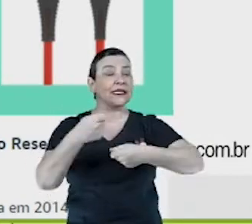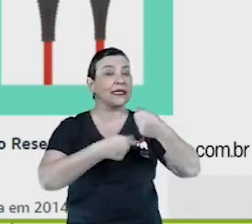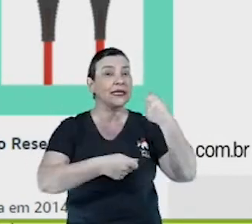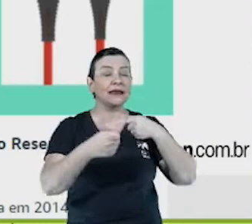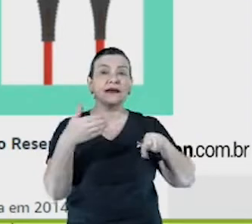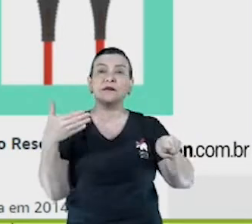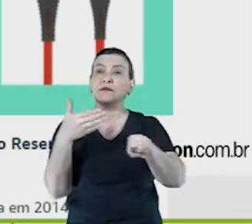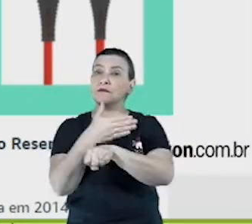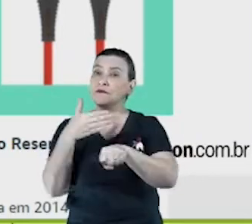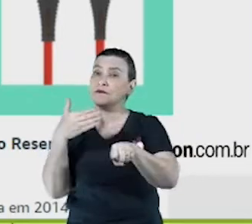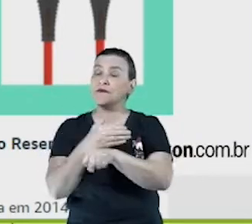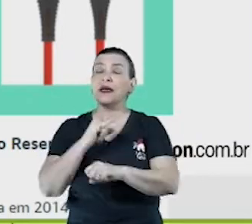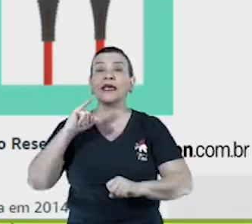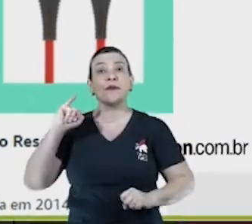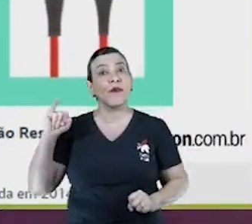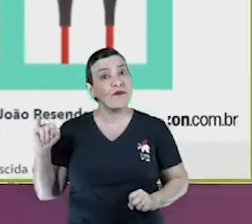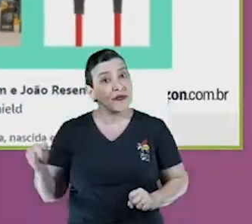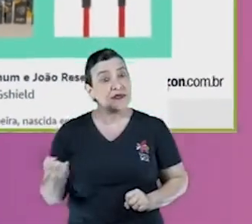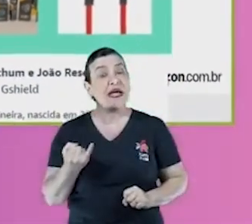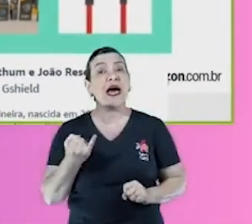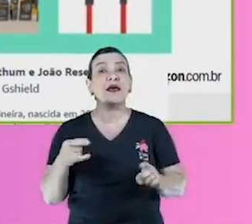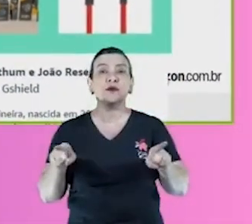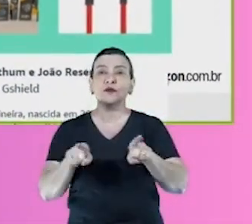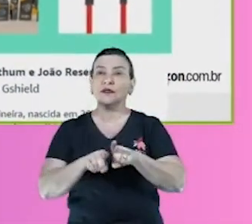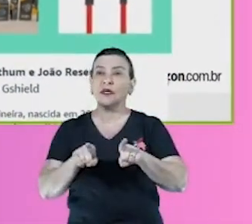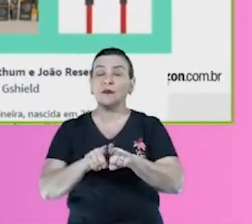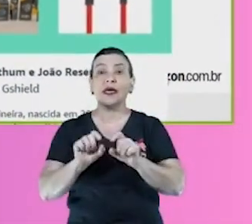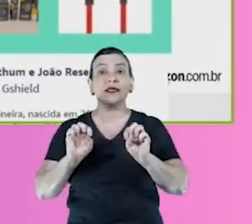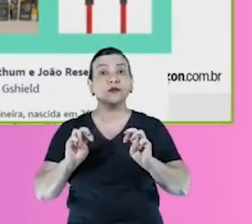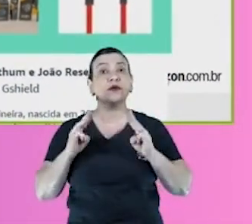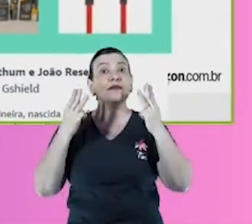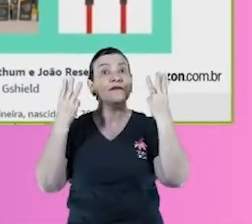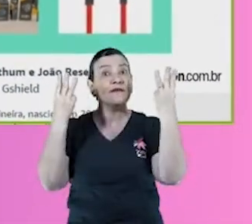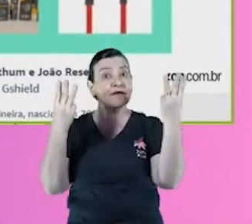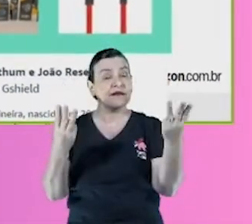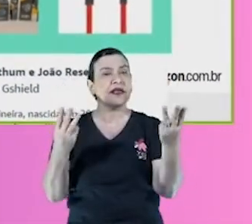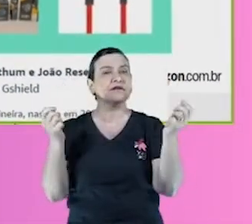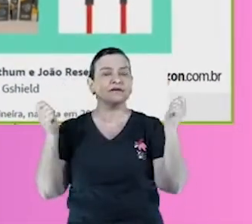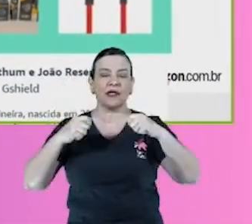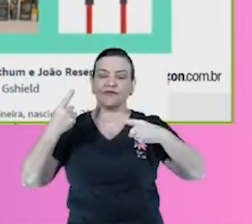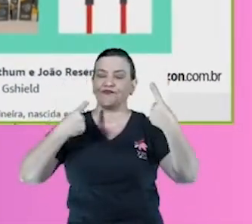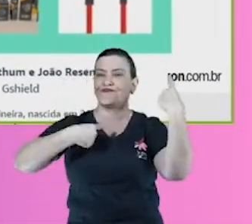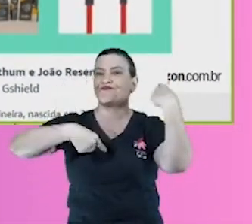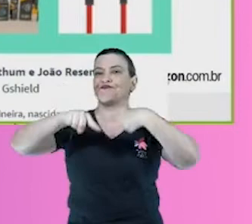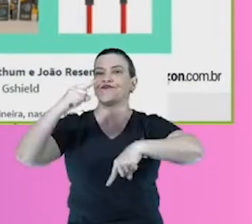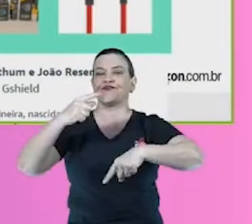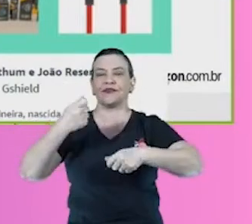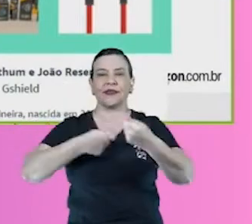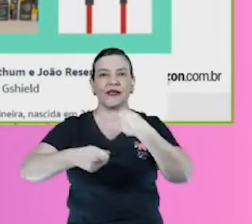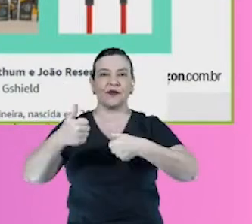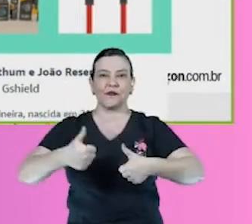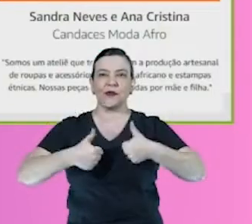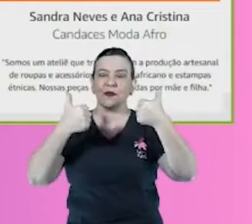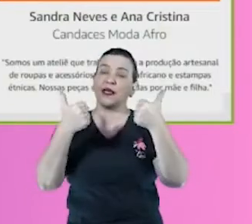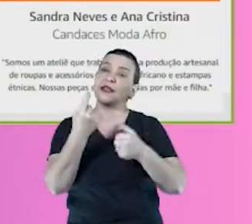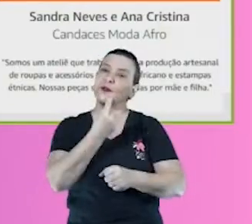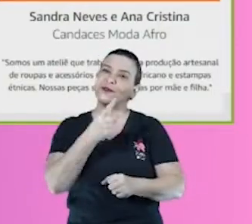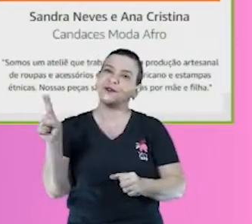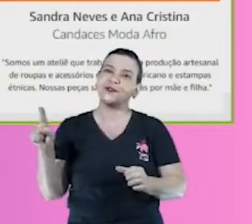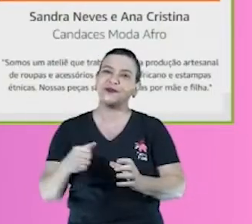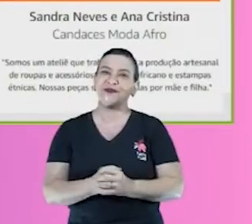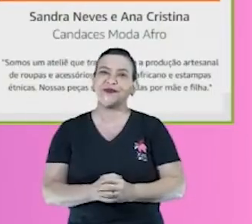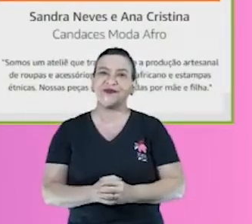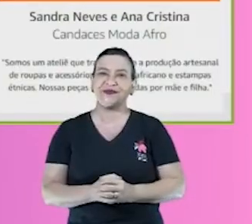aproveitaram, né, do tráfego forte desse evento para poder alavancar os seus negócios. E por último, acho que o